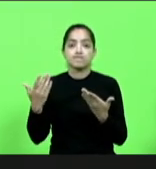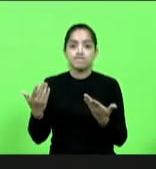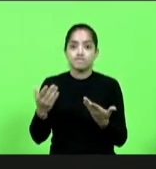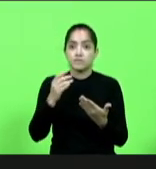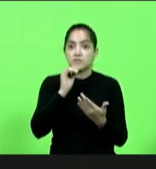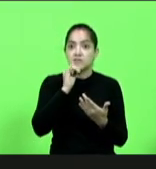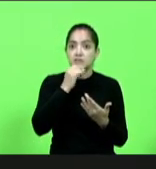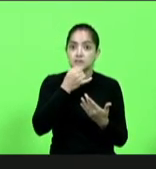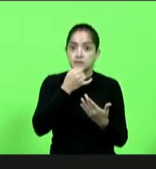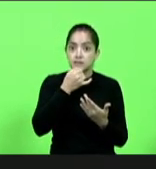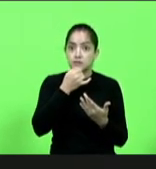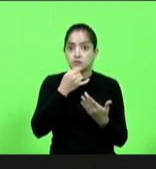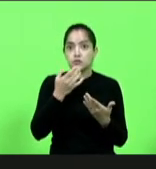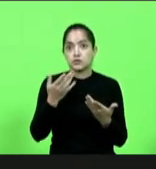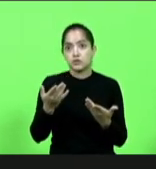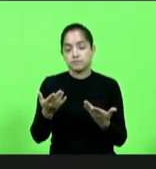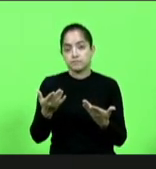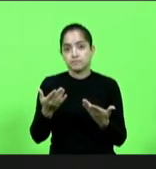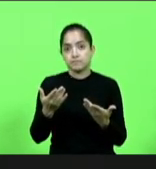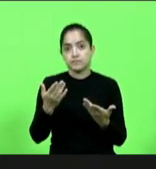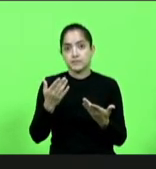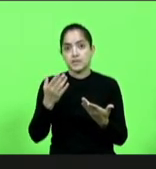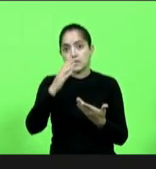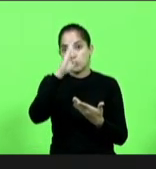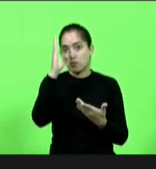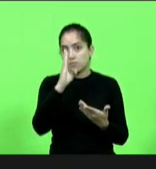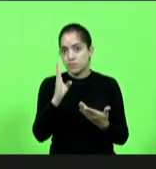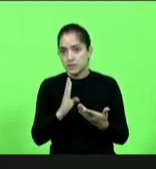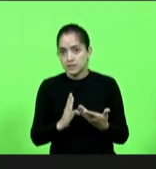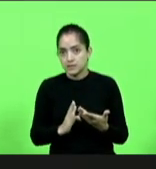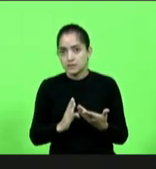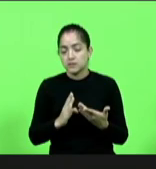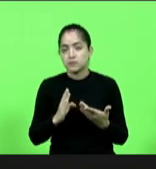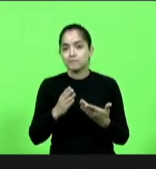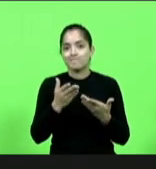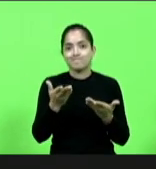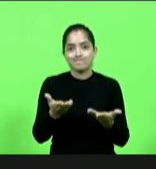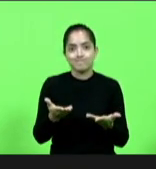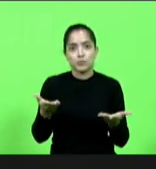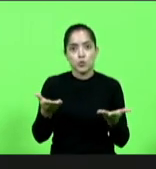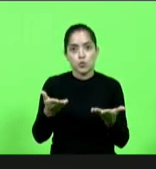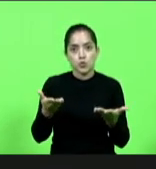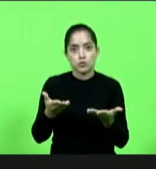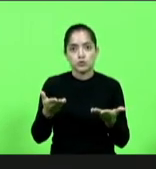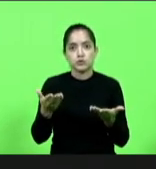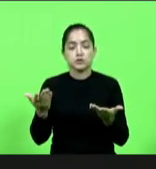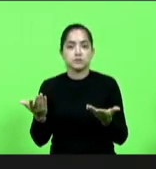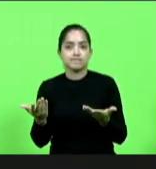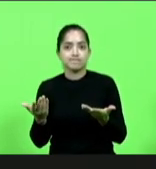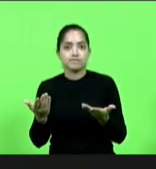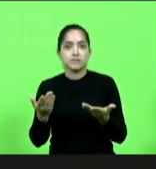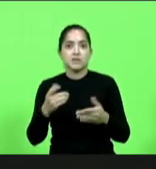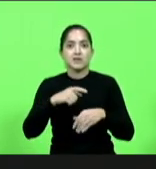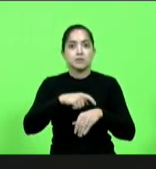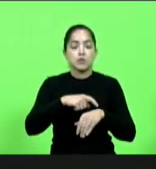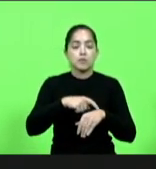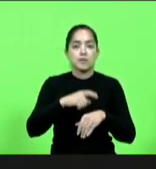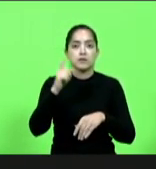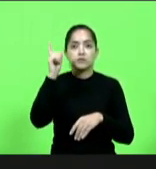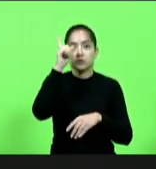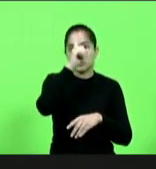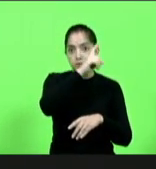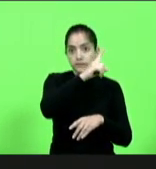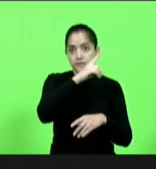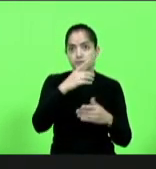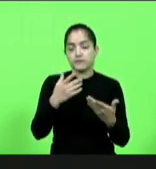de ser político e saber que o Brasil se encontra na situação que se encontra hoje vivendo esses tempos difíceis por uma